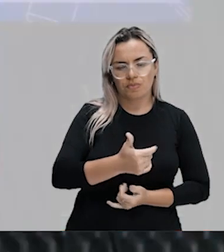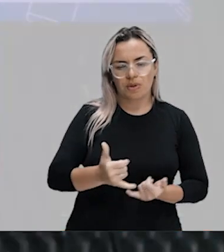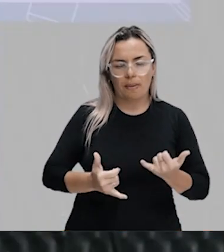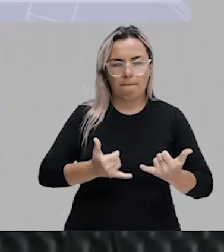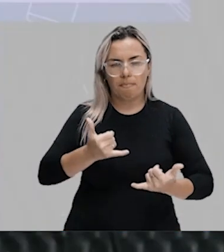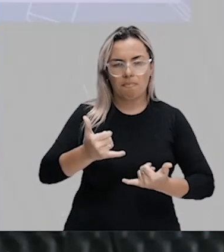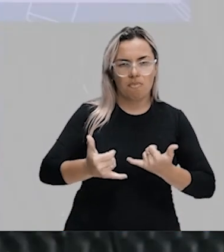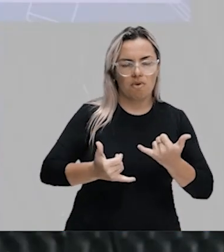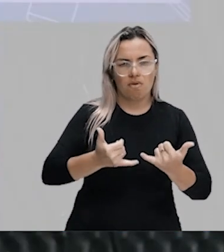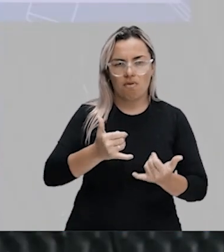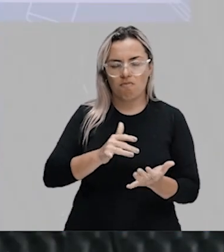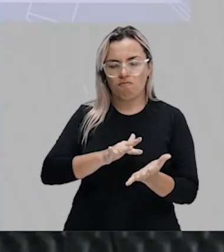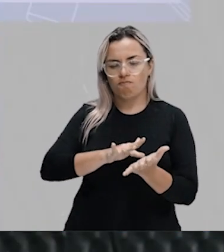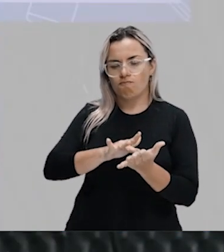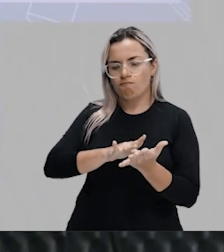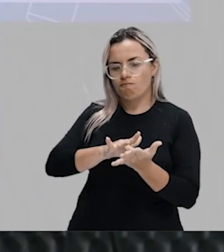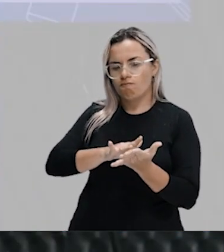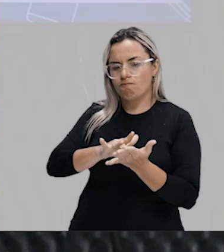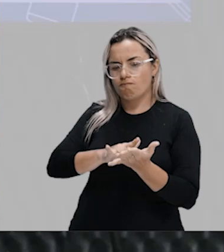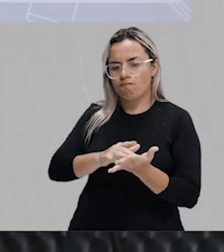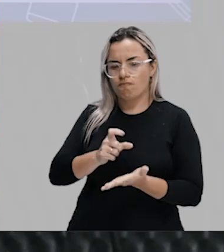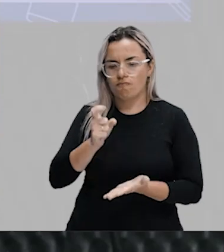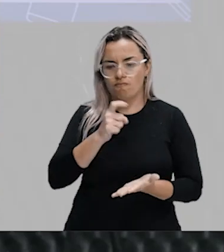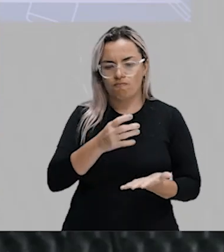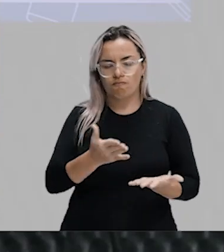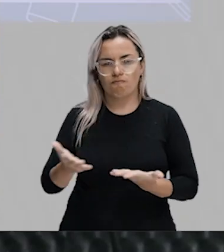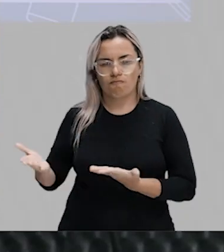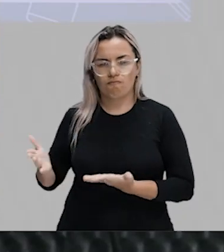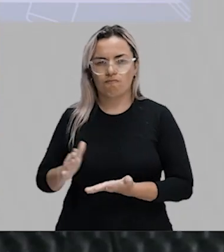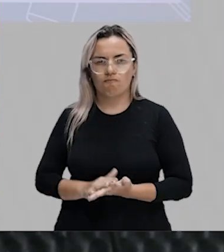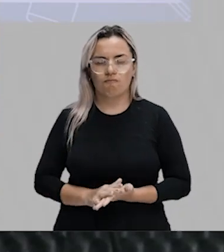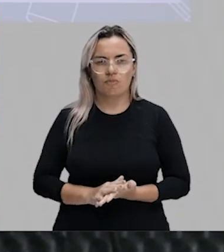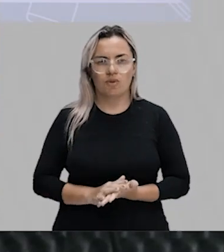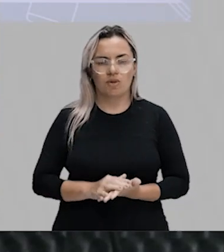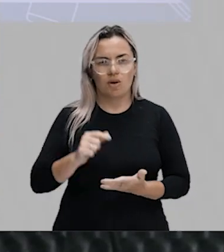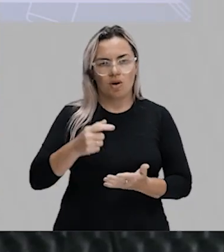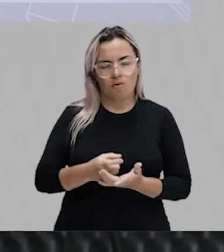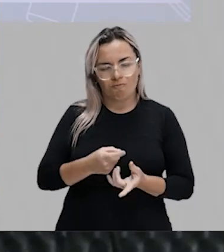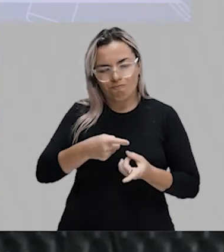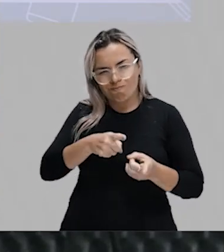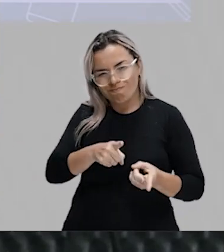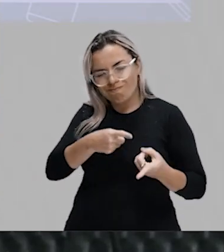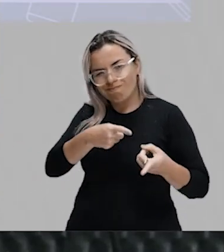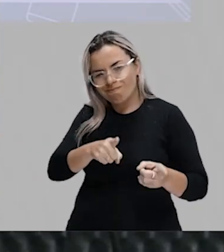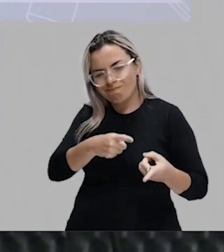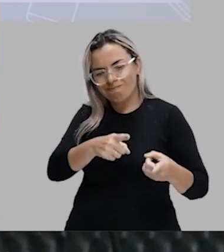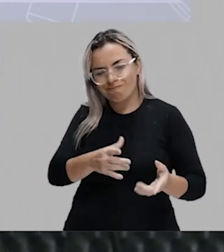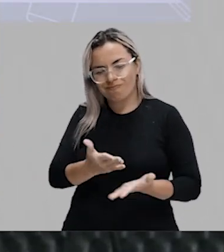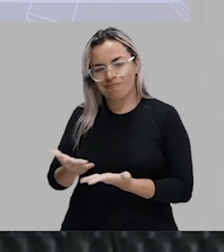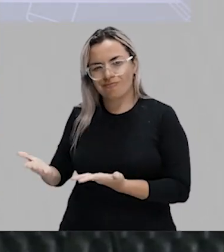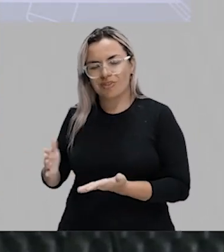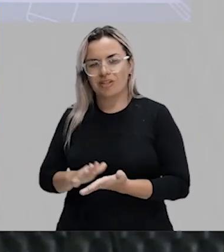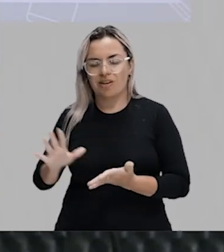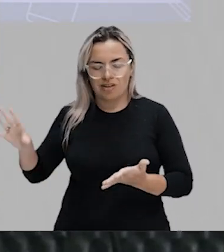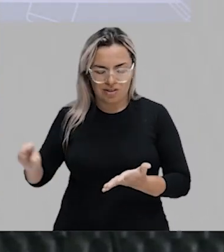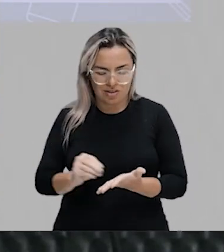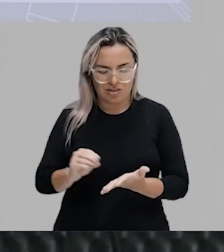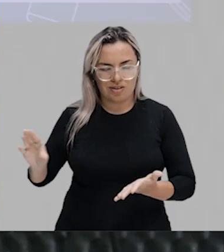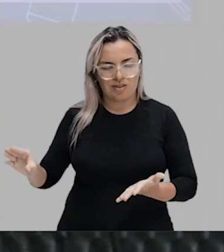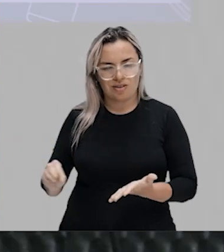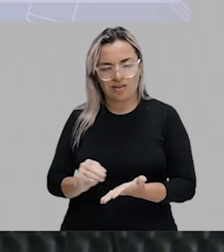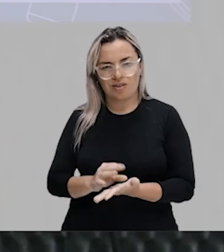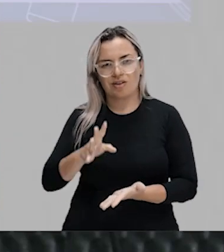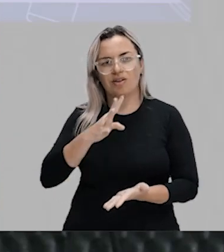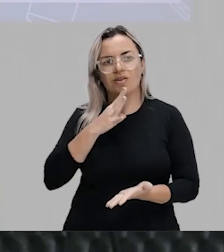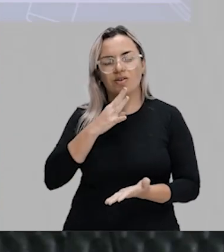Zoar. Trollar. Tirar sarro. Gente, essa é uma aula muito gostosa. Anotem, porque vocês vão conhecer